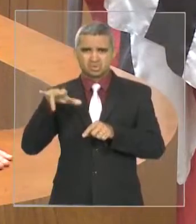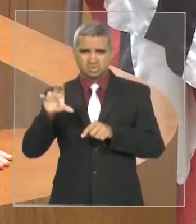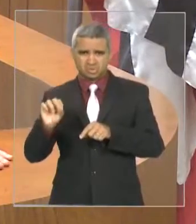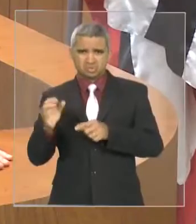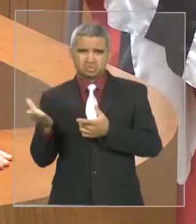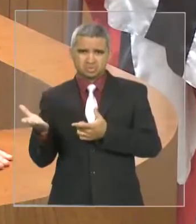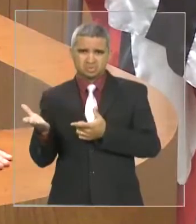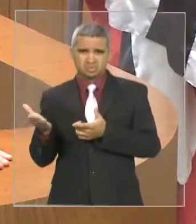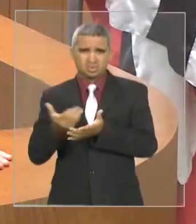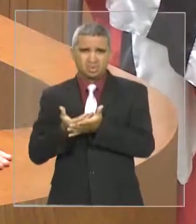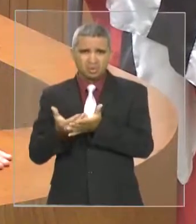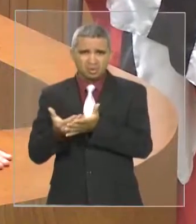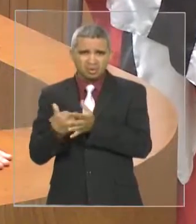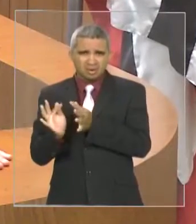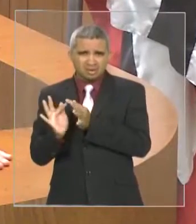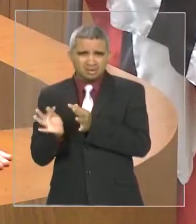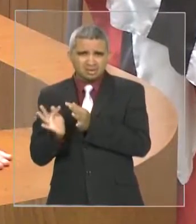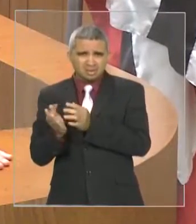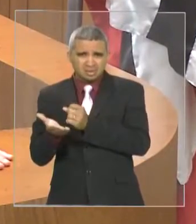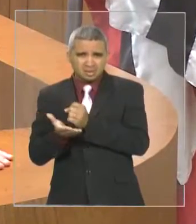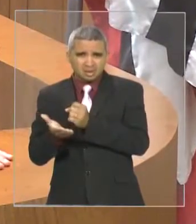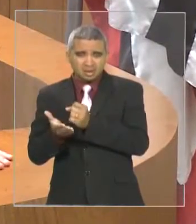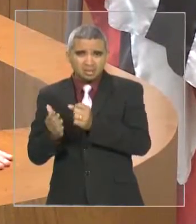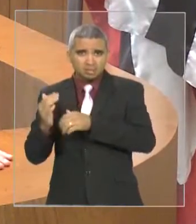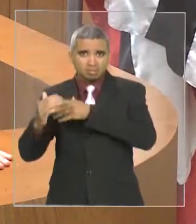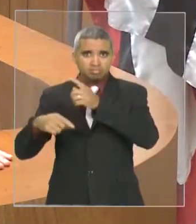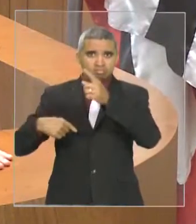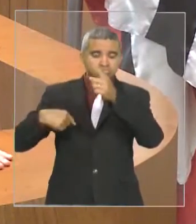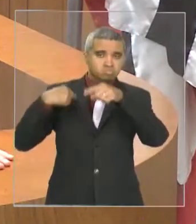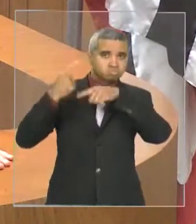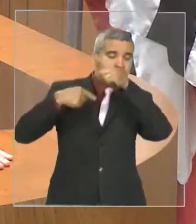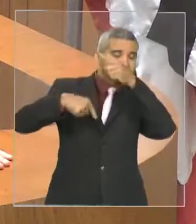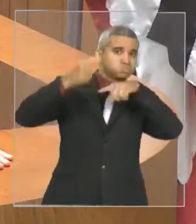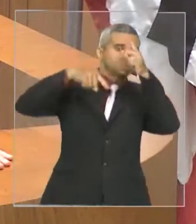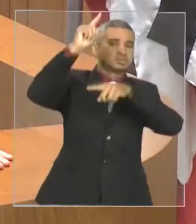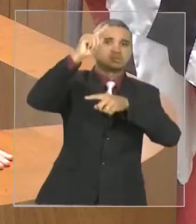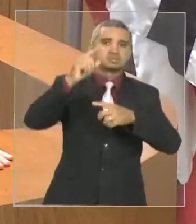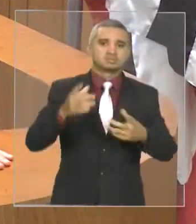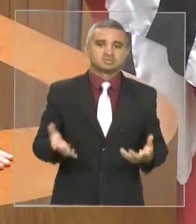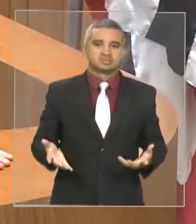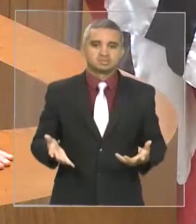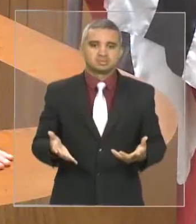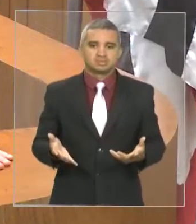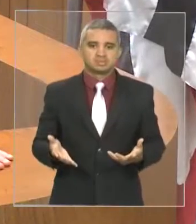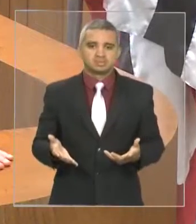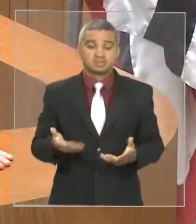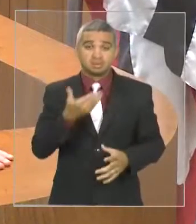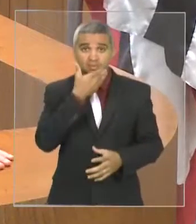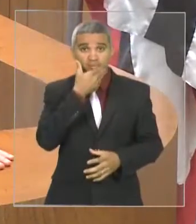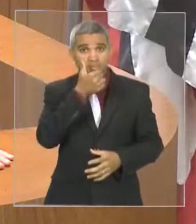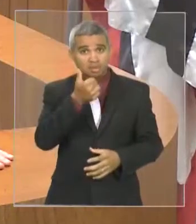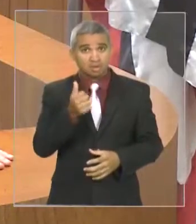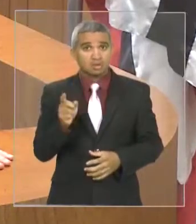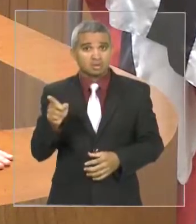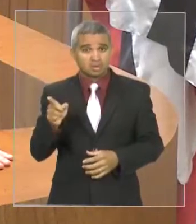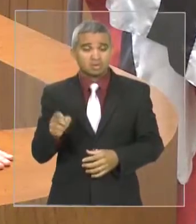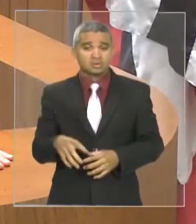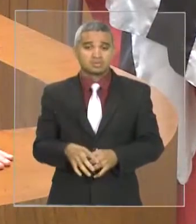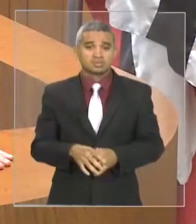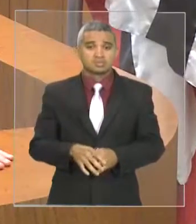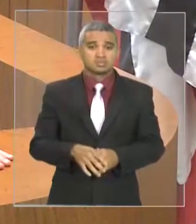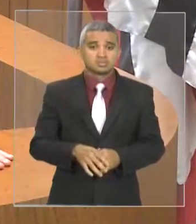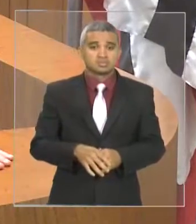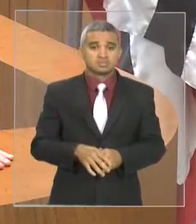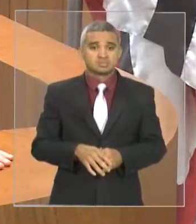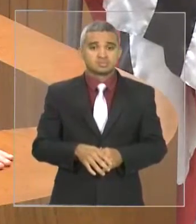para mim, foi a sensação e o melhor tipo do campeonato. Nem sempre o melhor, e você pegar no